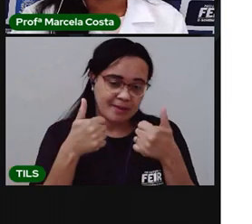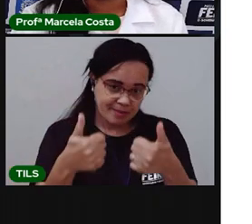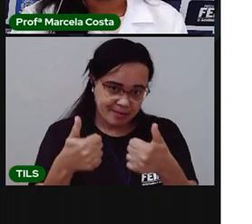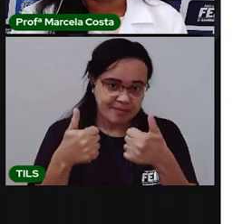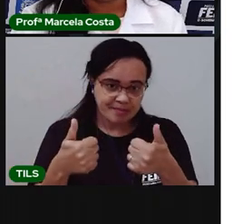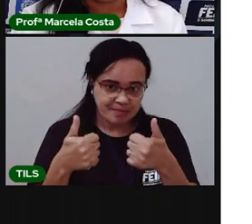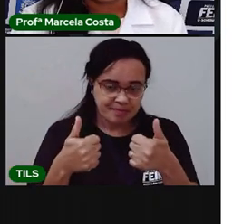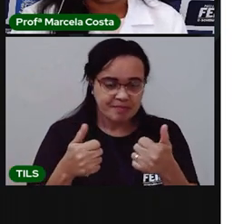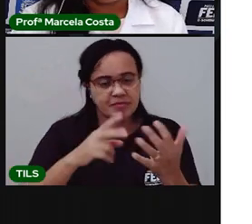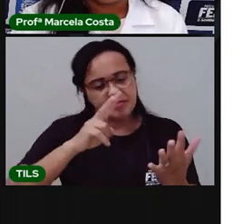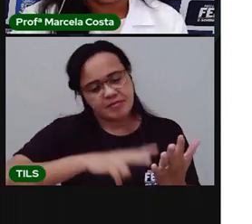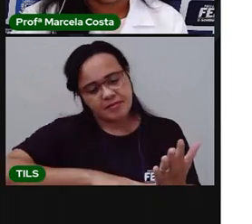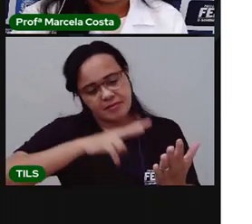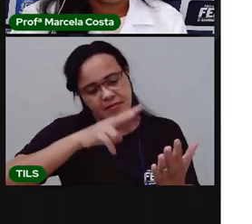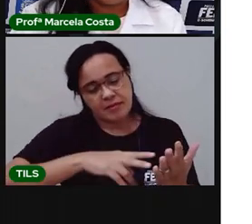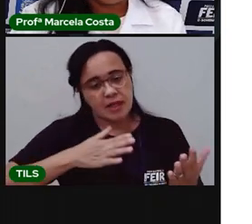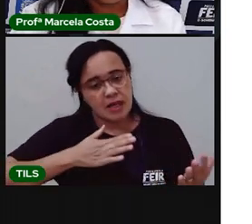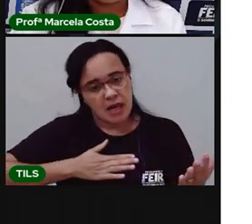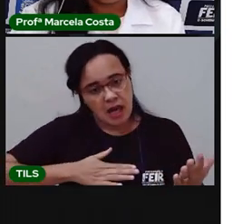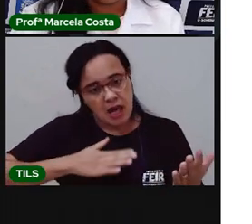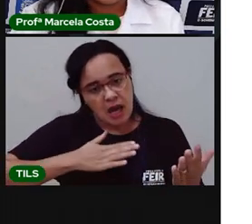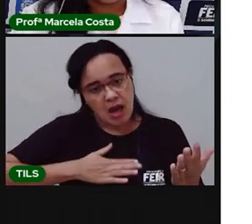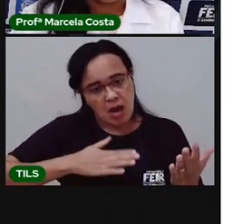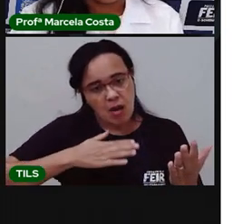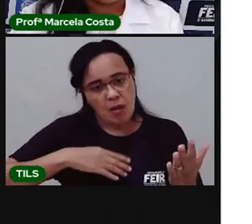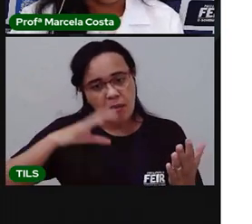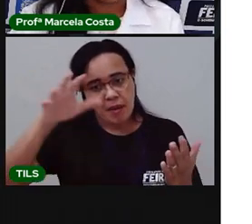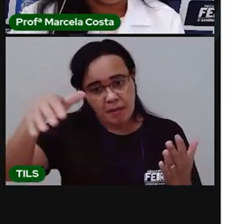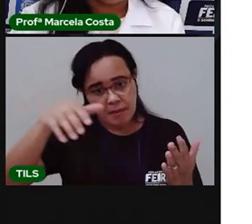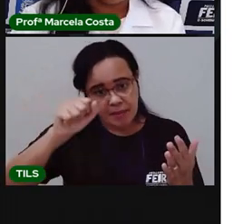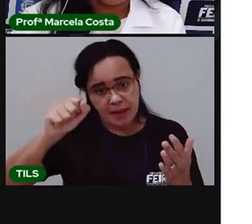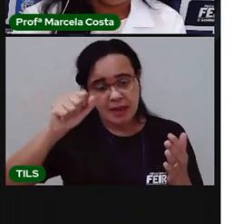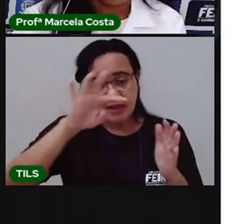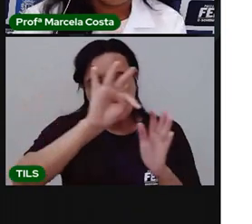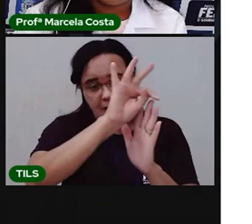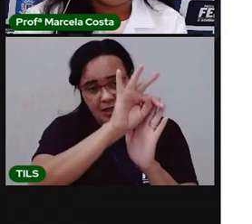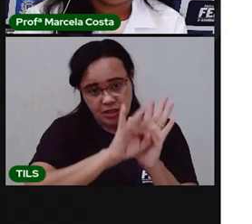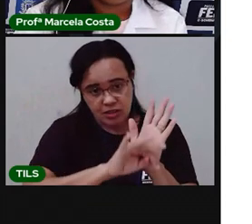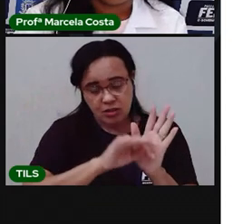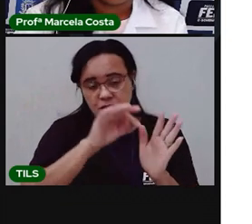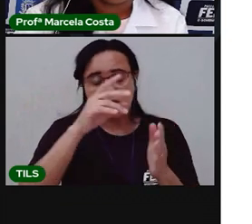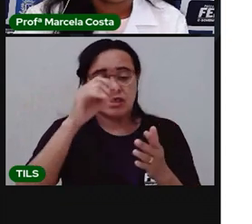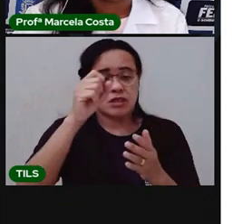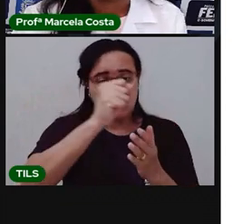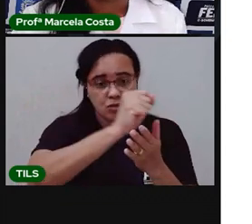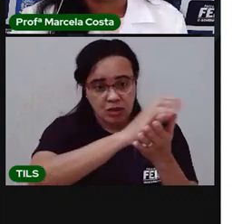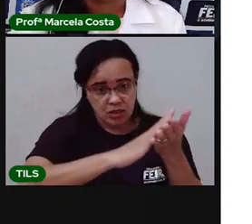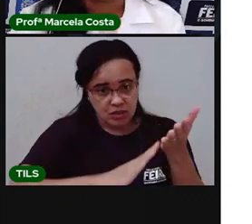Eu vou ler pausadamente. Você pega a sua atividade aí e vai me acompanhando.